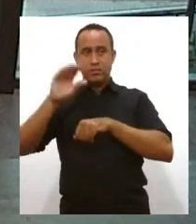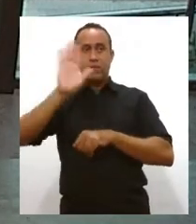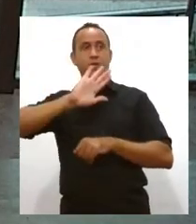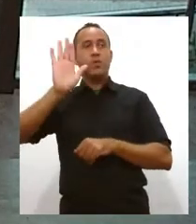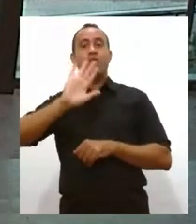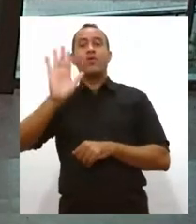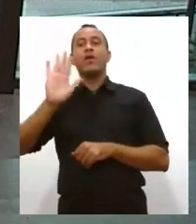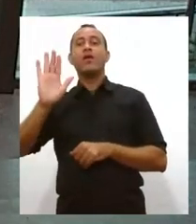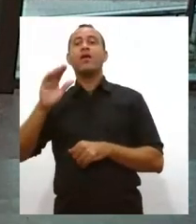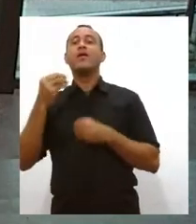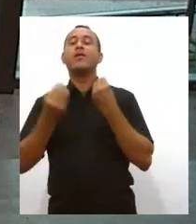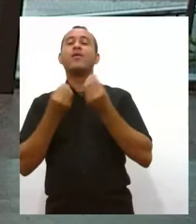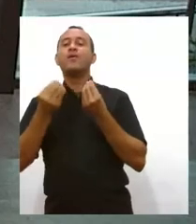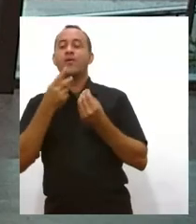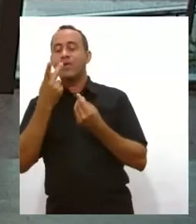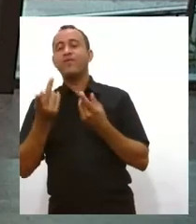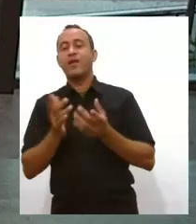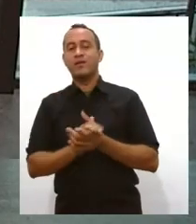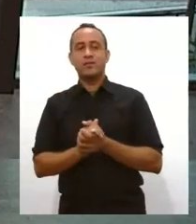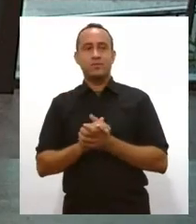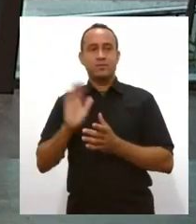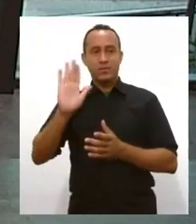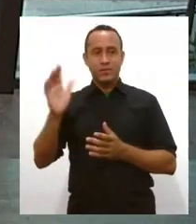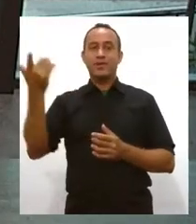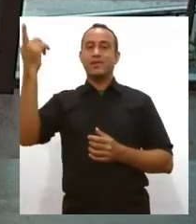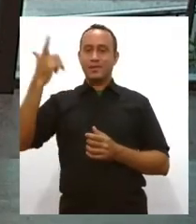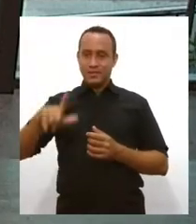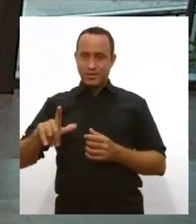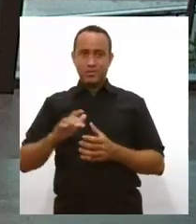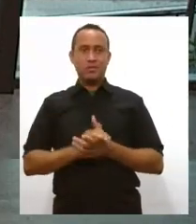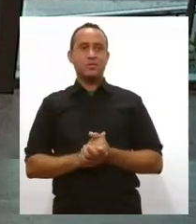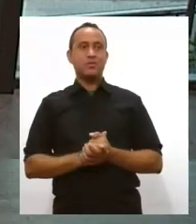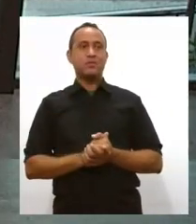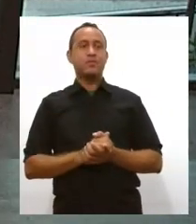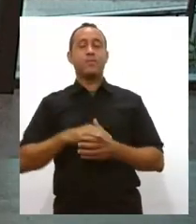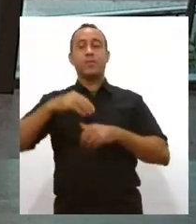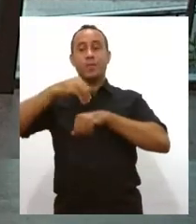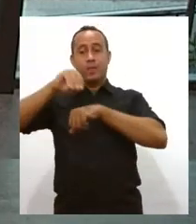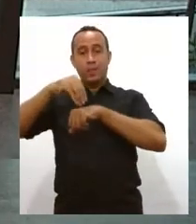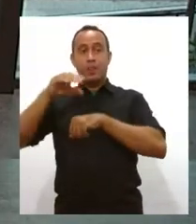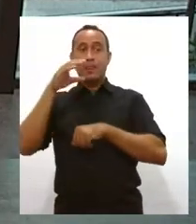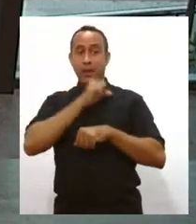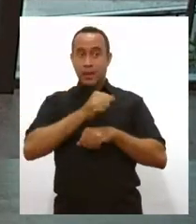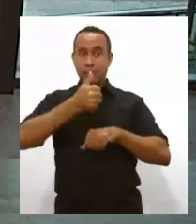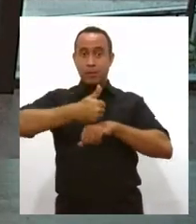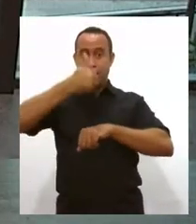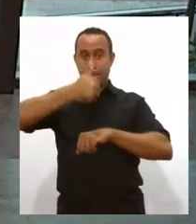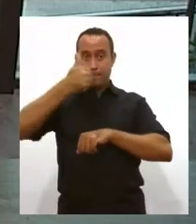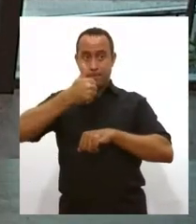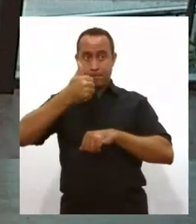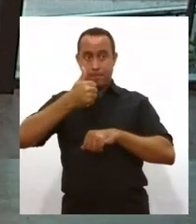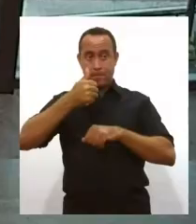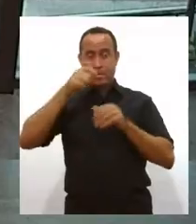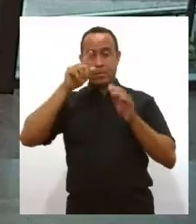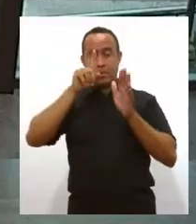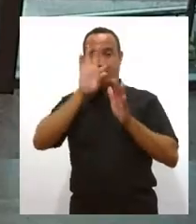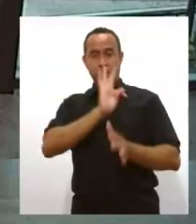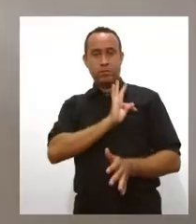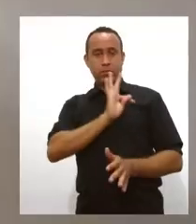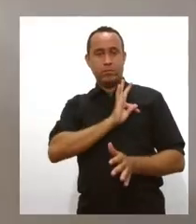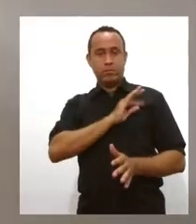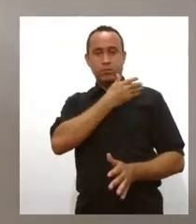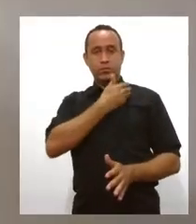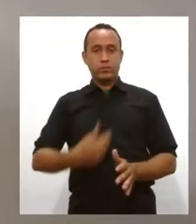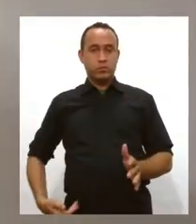Arícia. O que é que traz para a gente agora? Olá de novo, Silvia. São informações rapidinhas. Primeiro, para falar que a fiscalização do governo